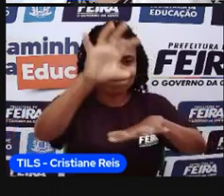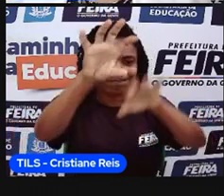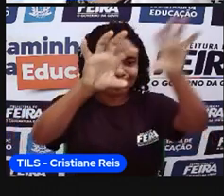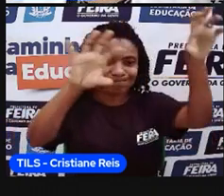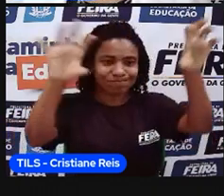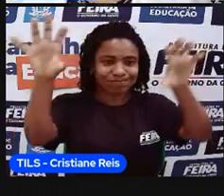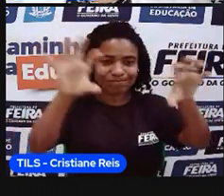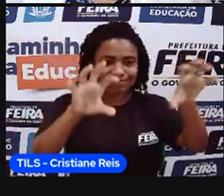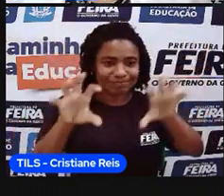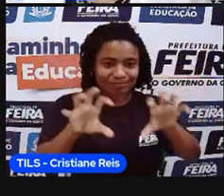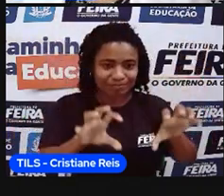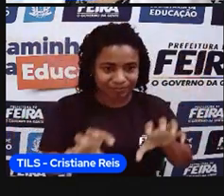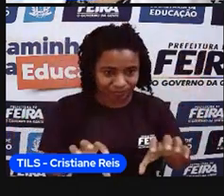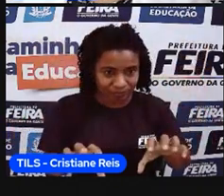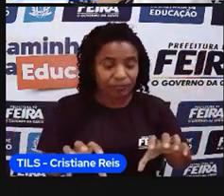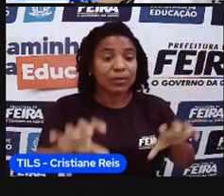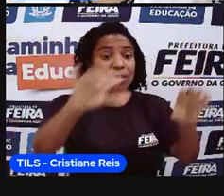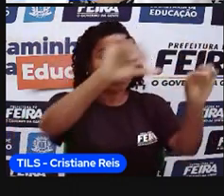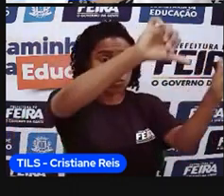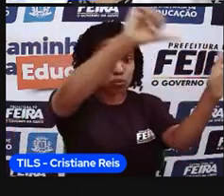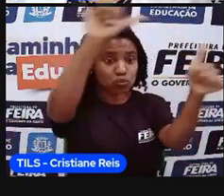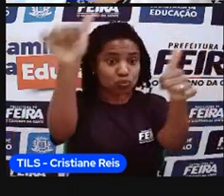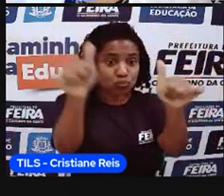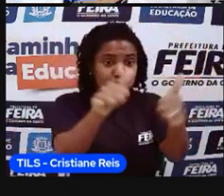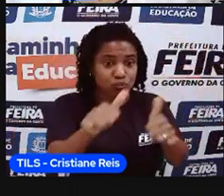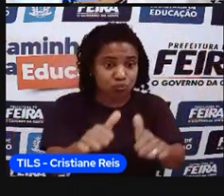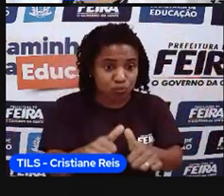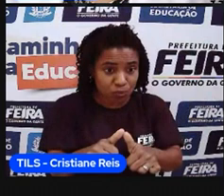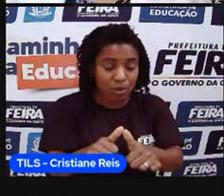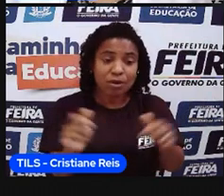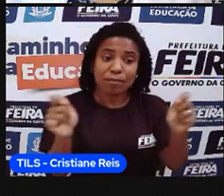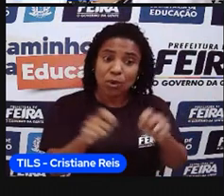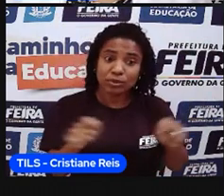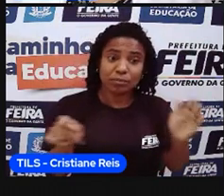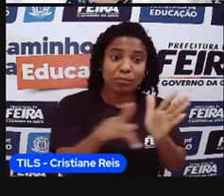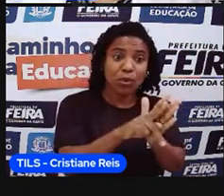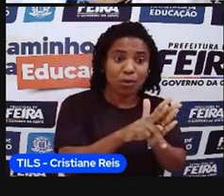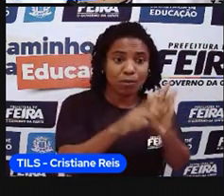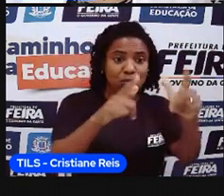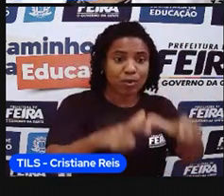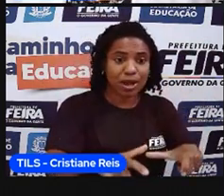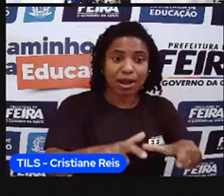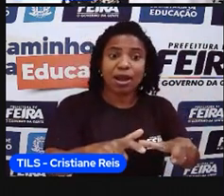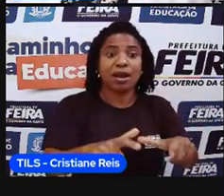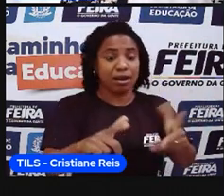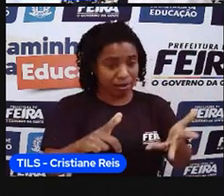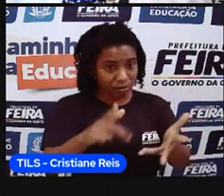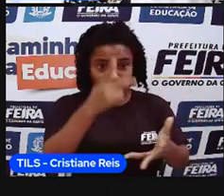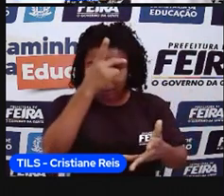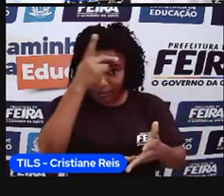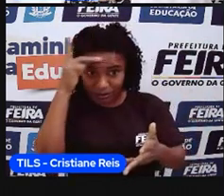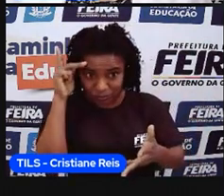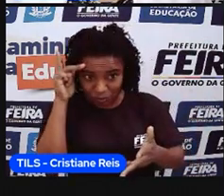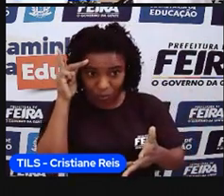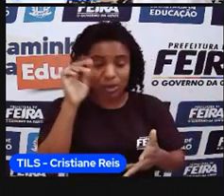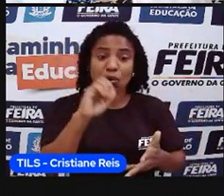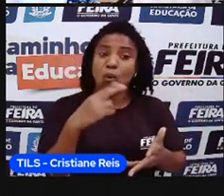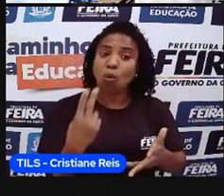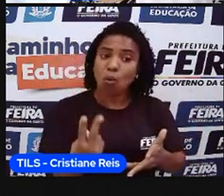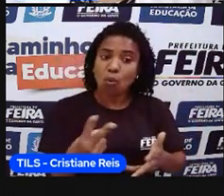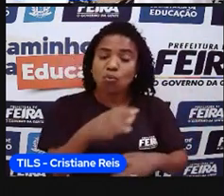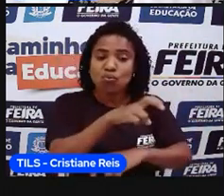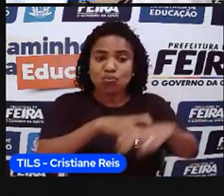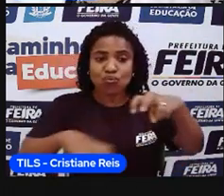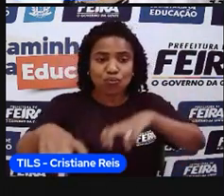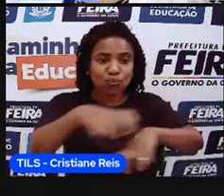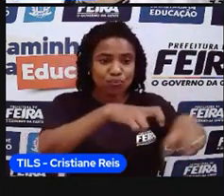relação de posse ou propriedade, seja essa animal ou humana. Na realidade, o